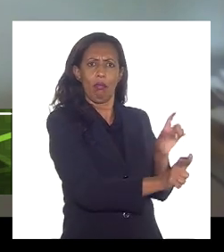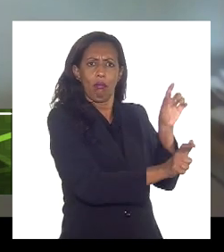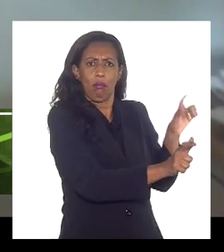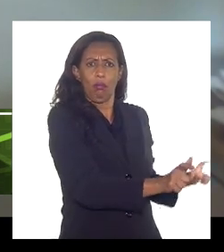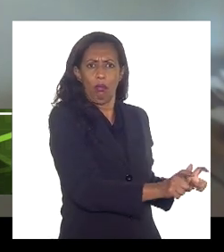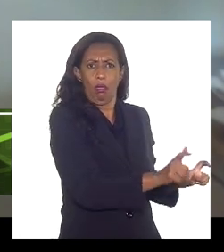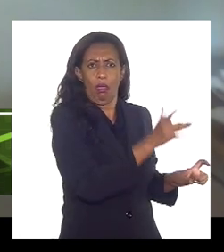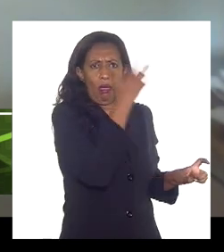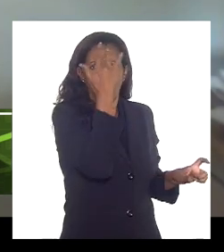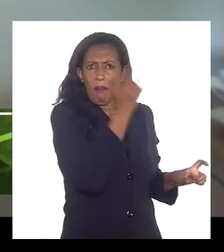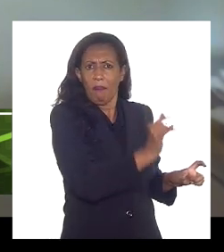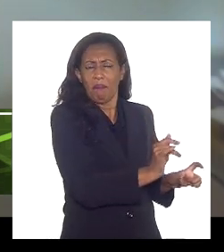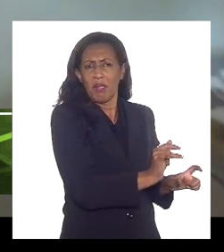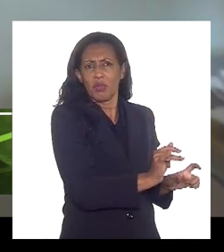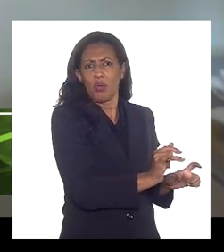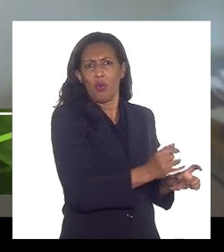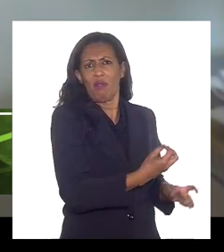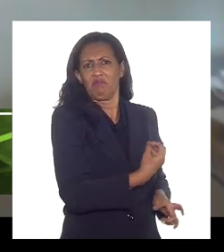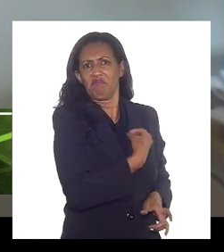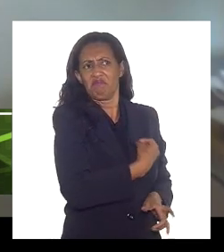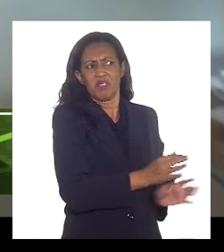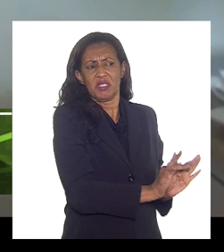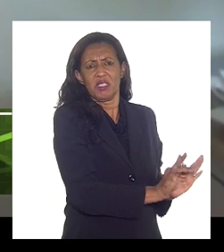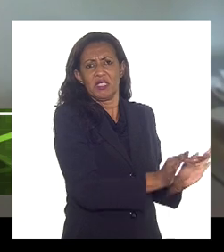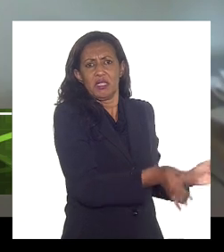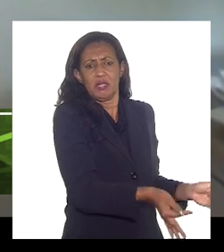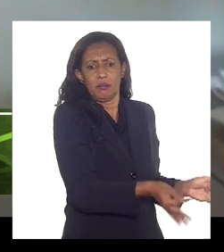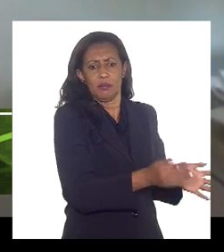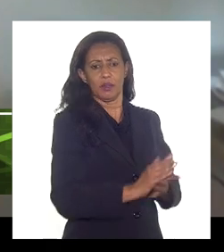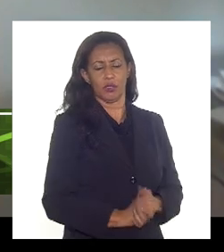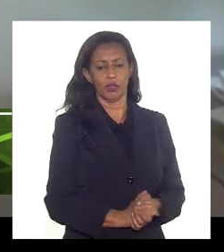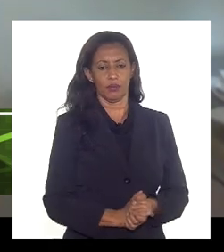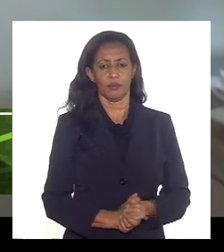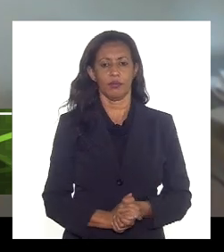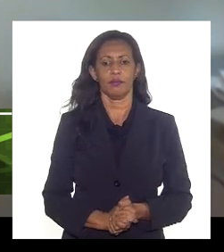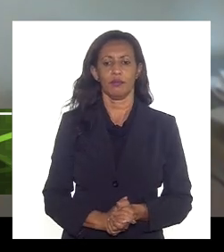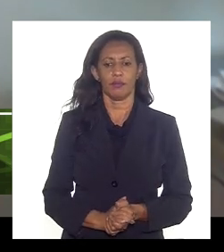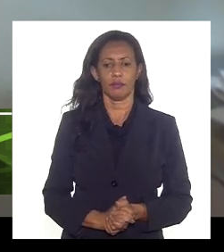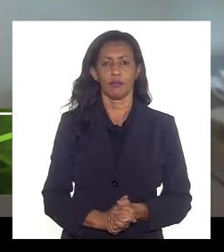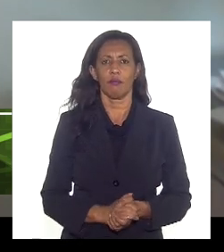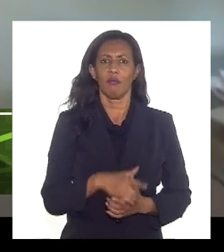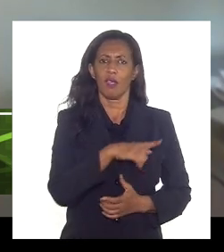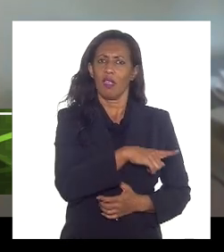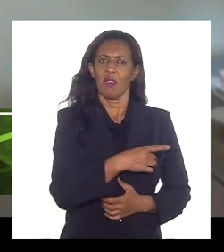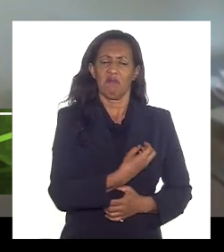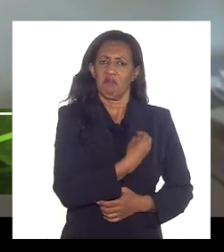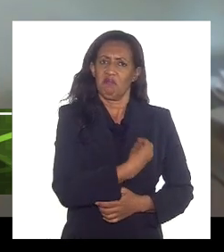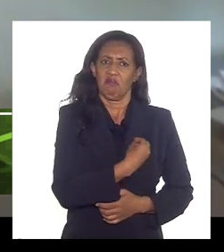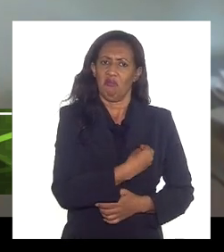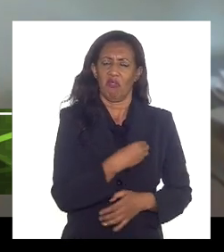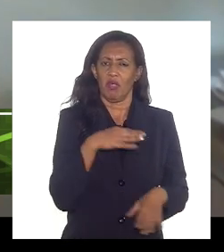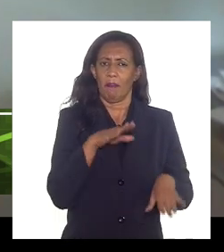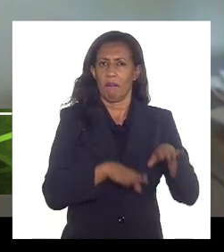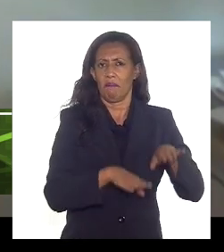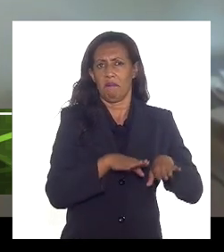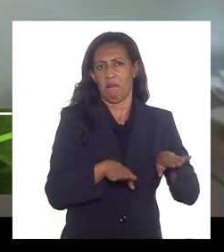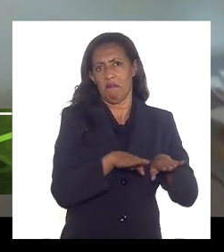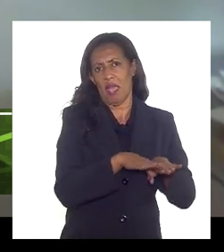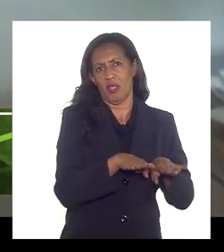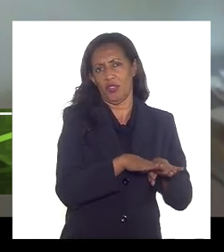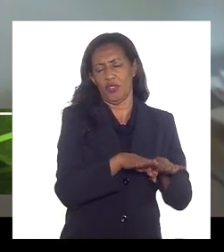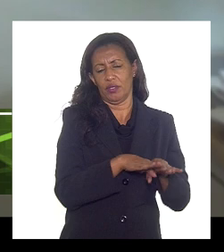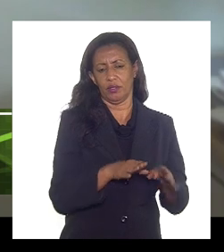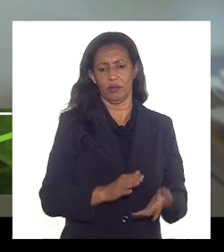o cidadão médio brasileiro e aqui especificamente o cidadão médio do nosso estado do Rio de Janeiro